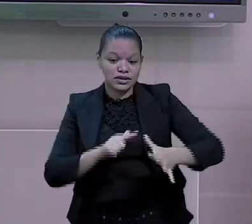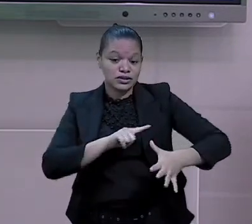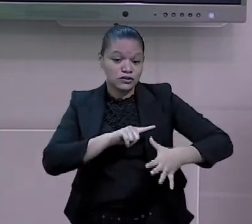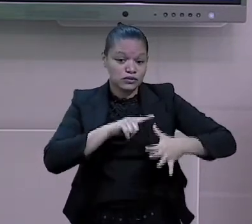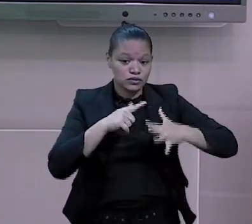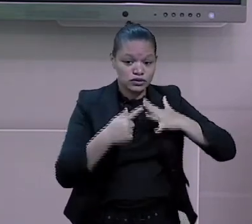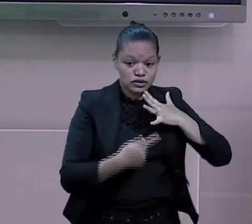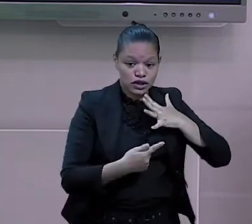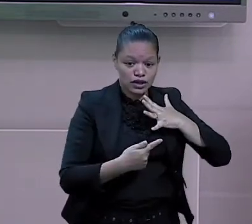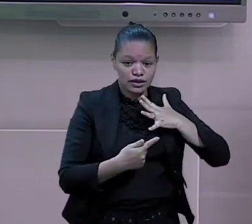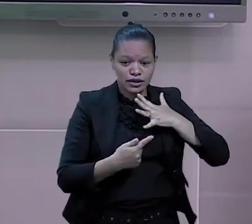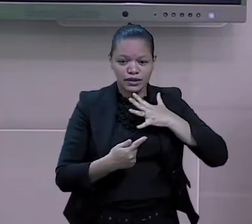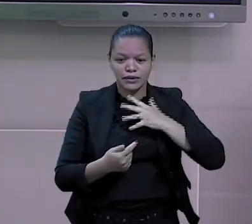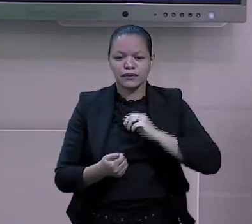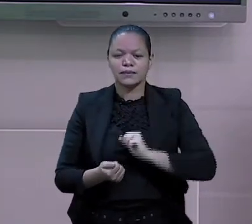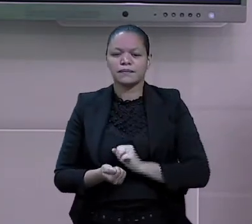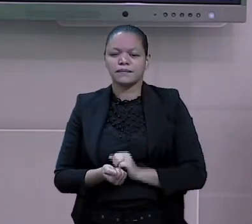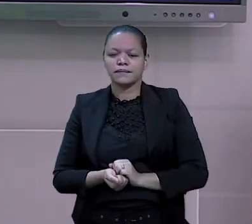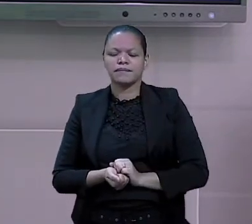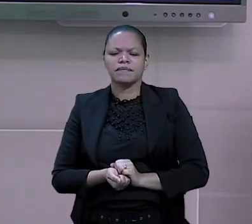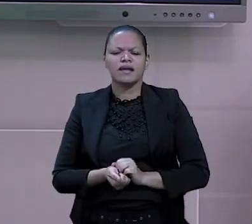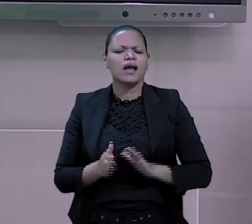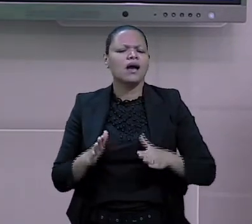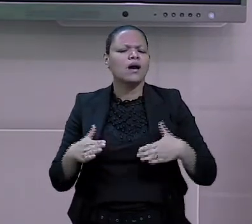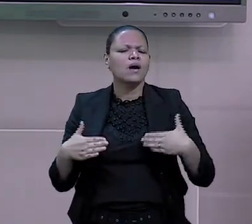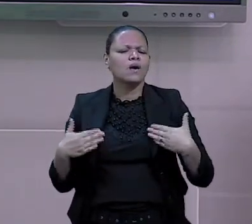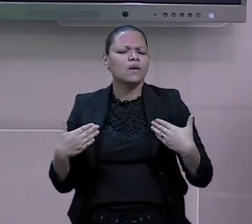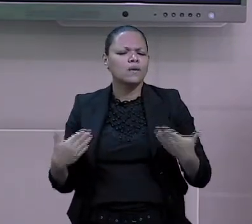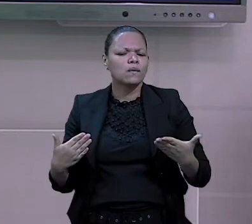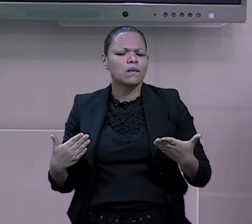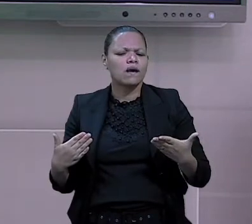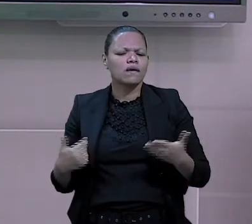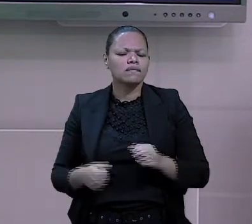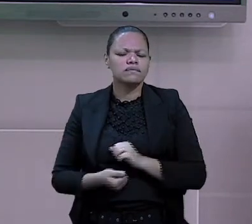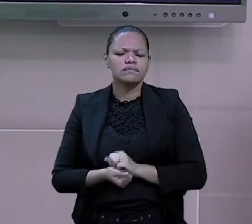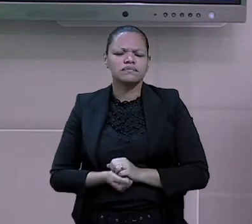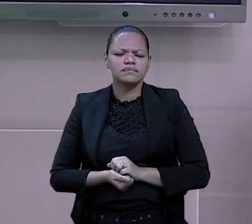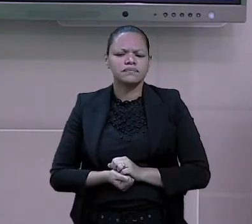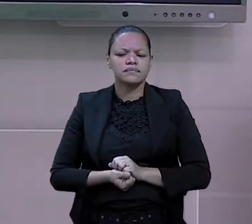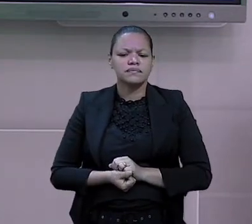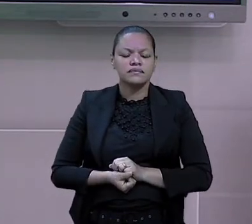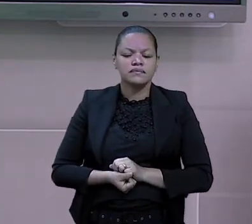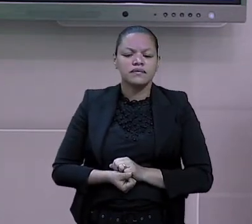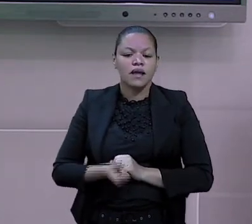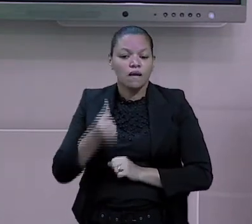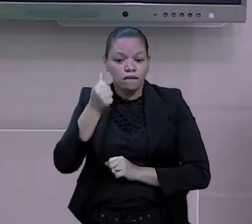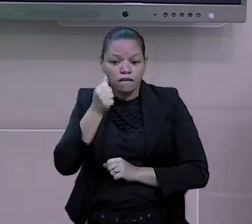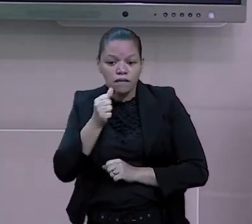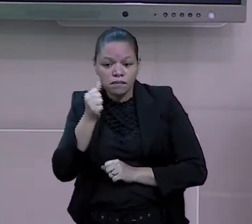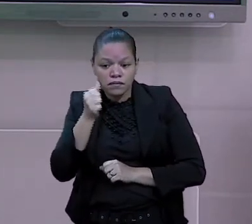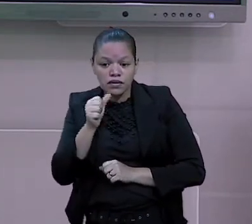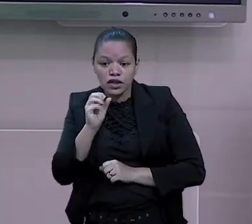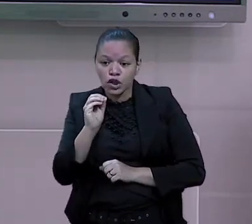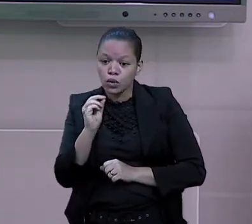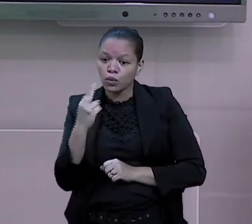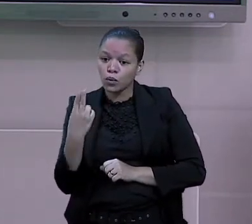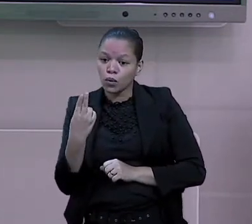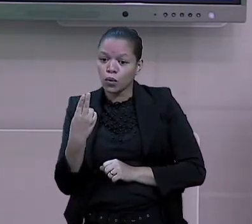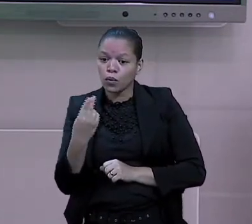substantivo? Feminino ou masculino? Nós também já falamos sobre número, que dá